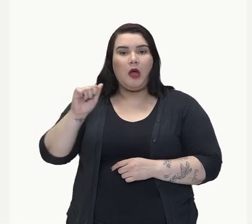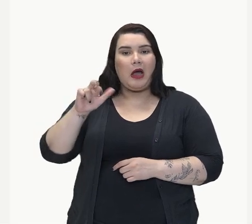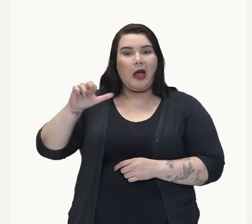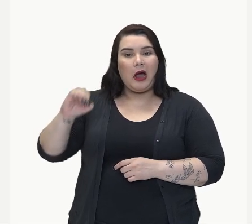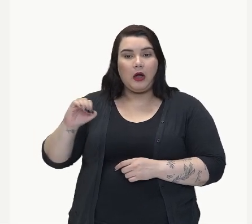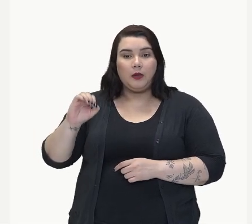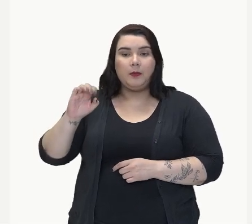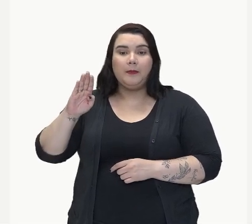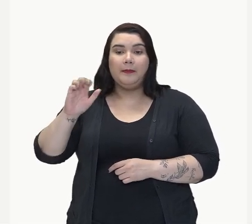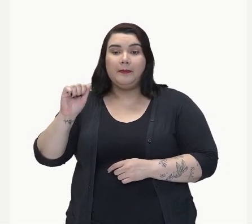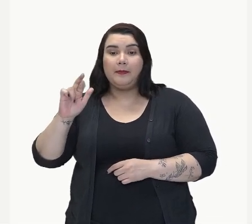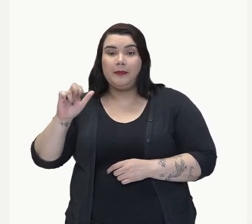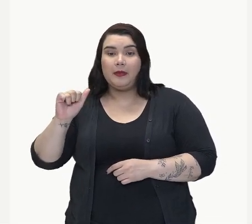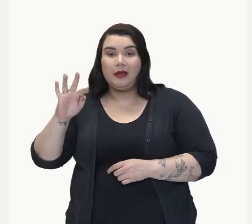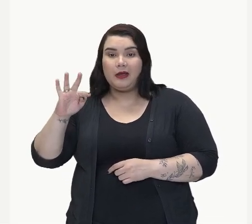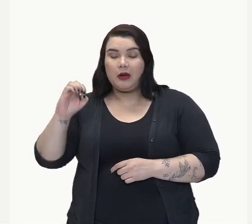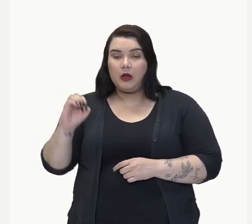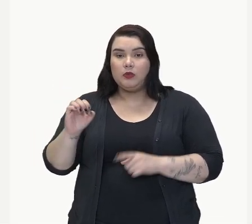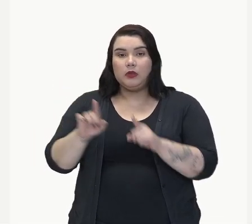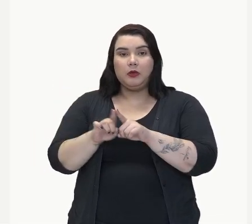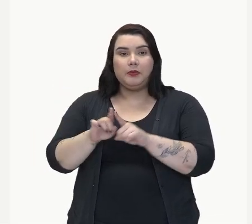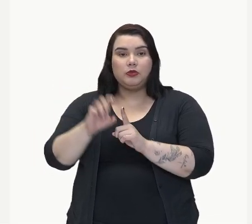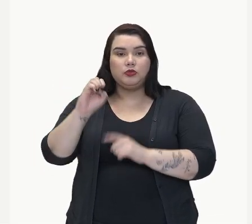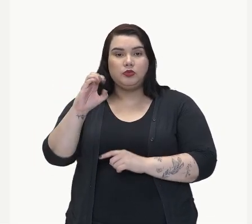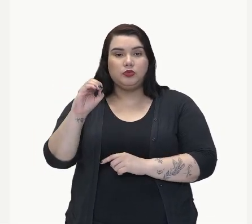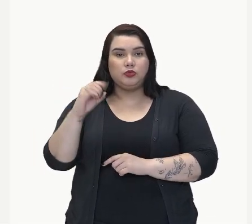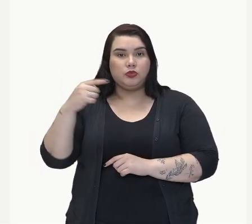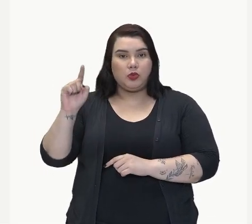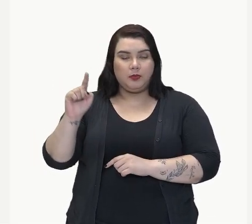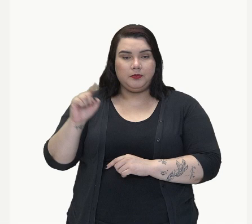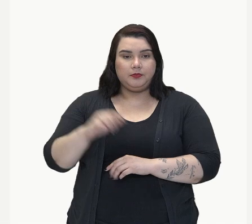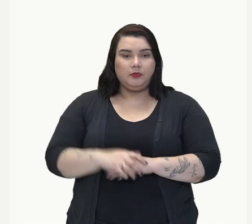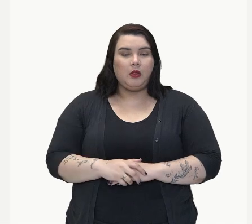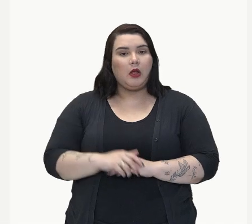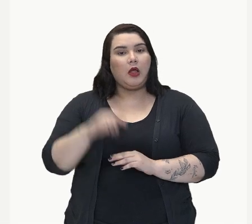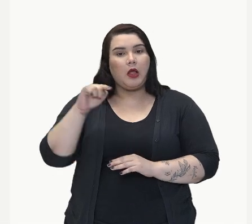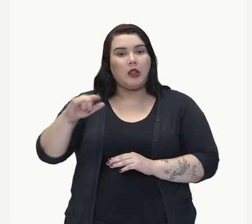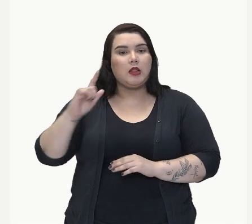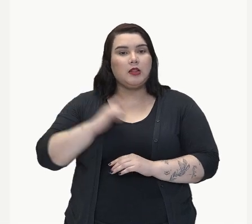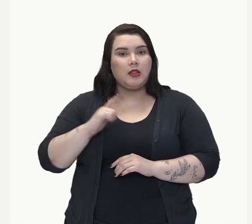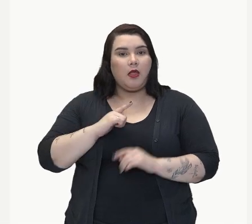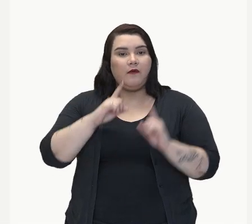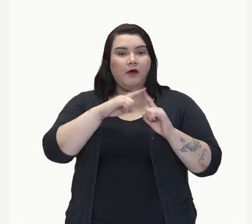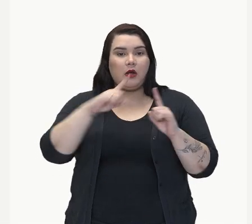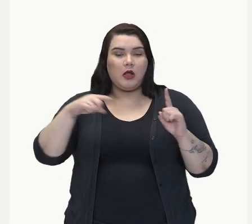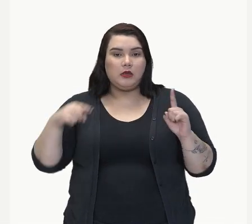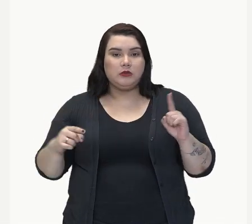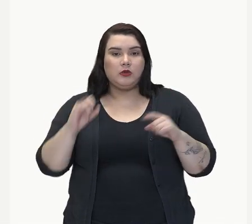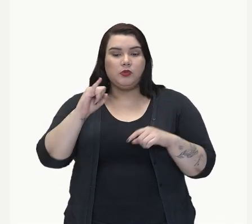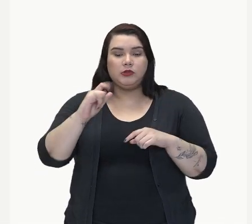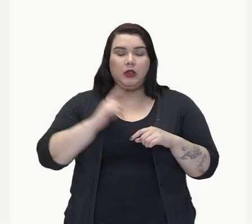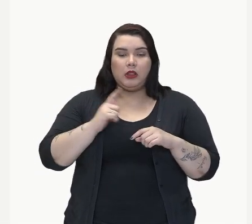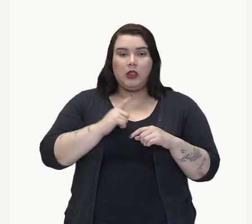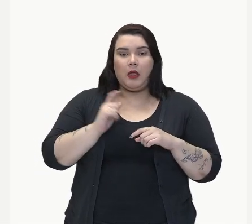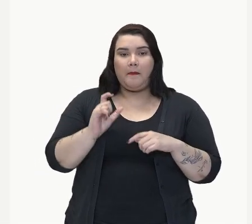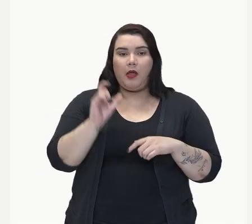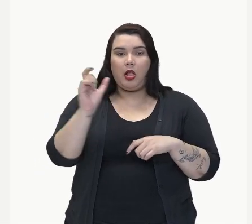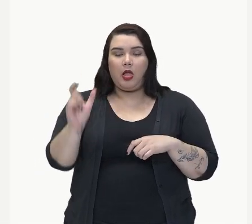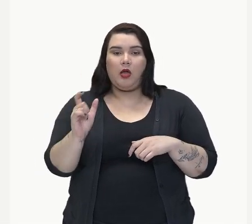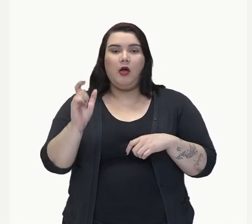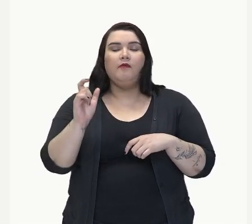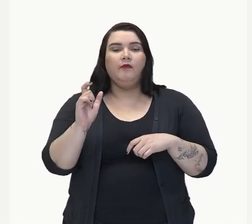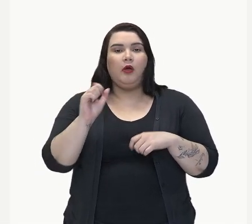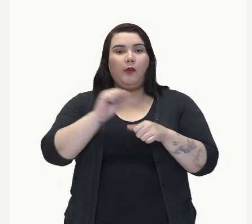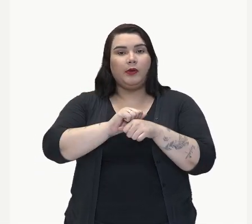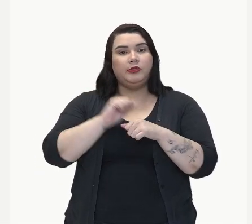variação quando tem valor de adjetivo. Então, veja que tem